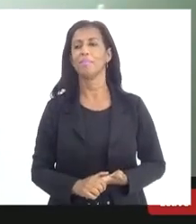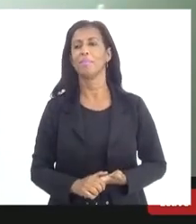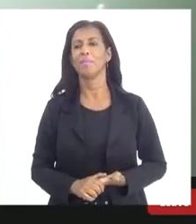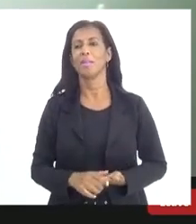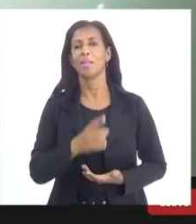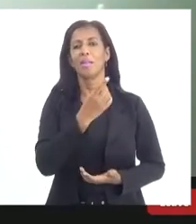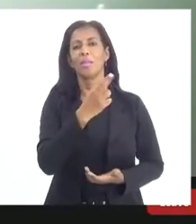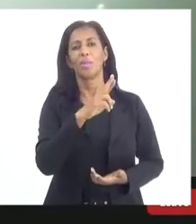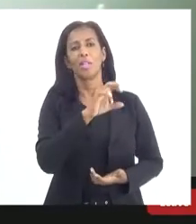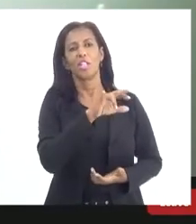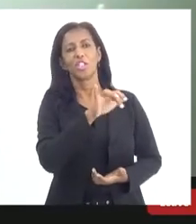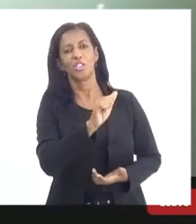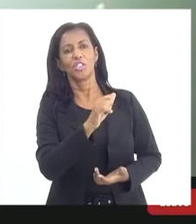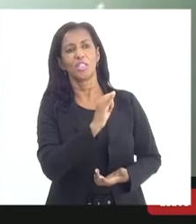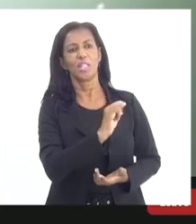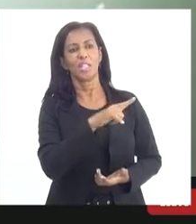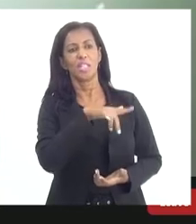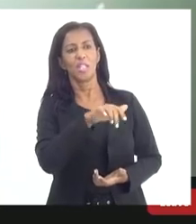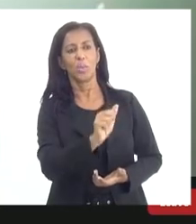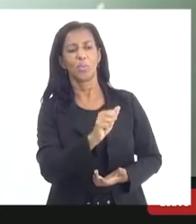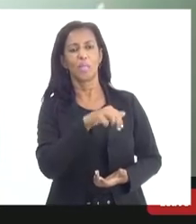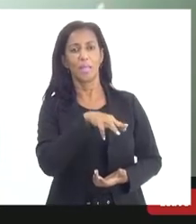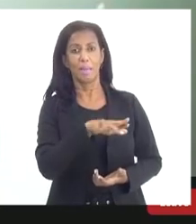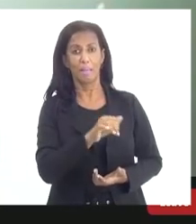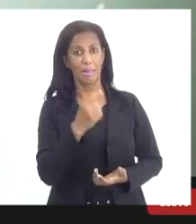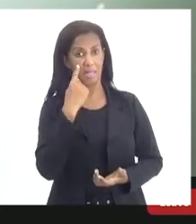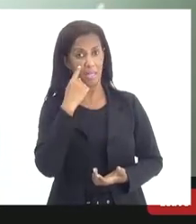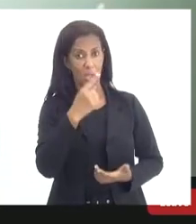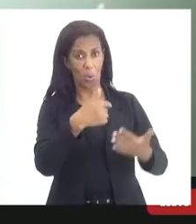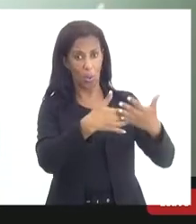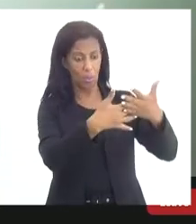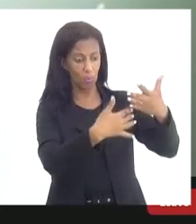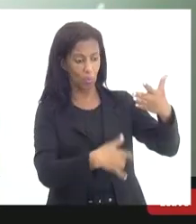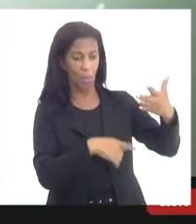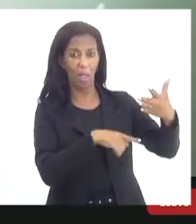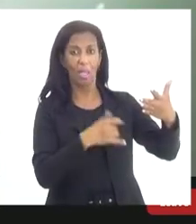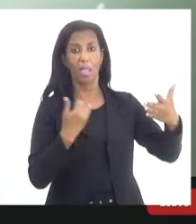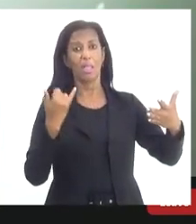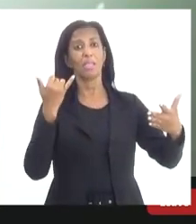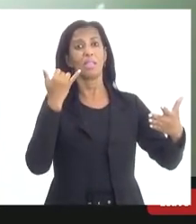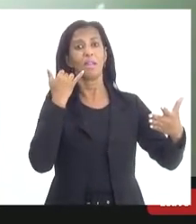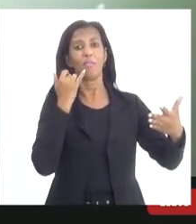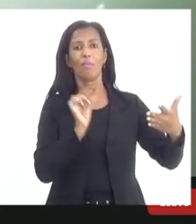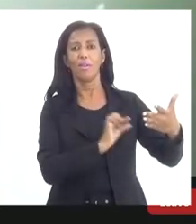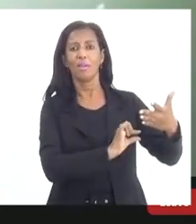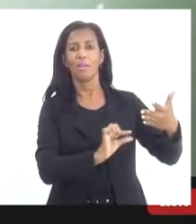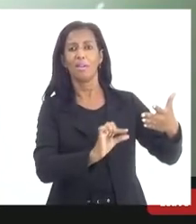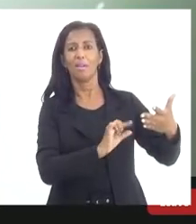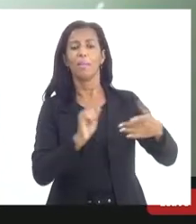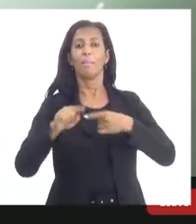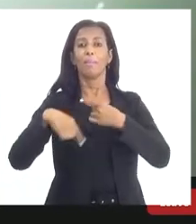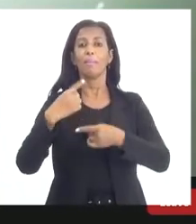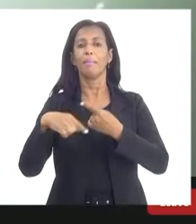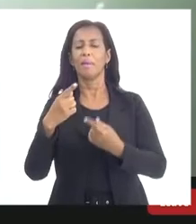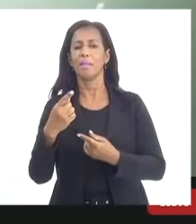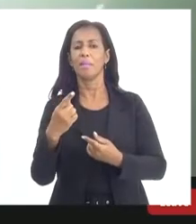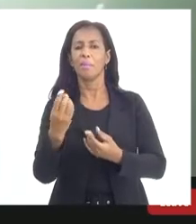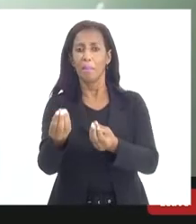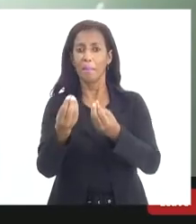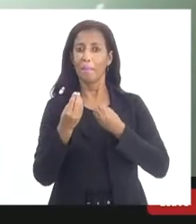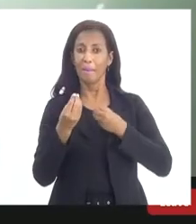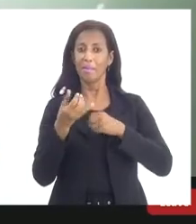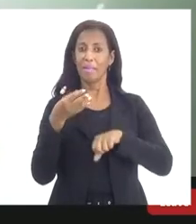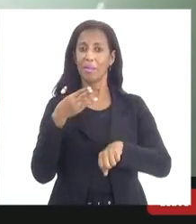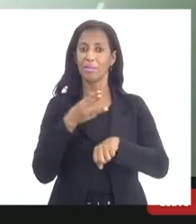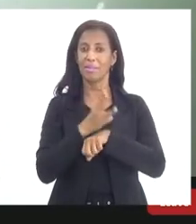doutora Ilza e a doutora Maria Augusta que olhem o chat eu deixei meu telefone tá para depois por favor me passarem o zap